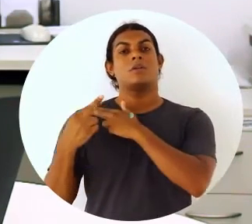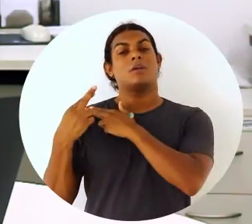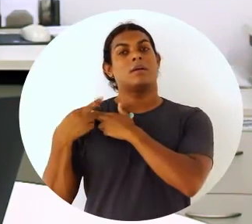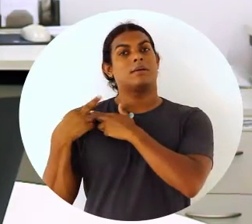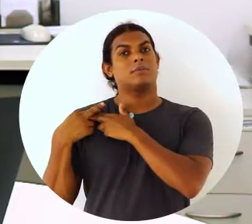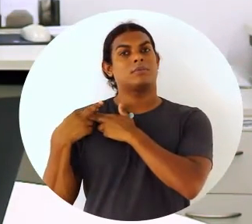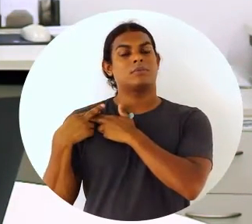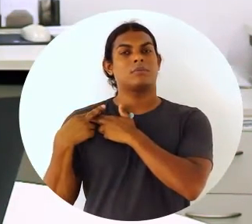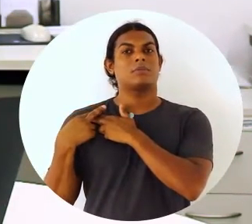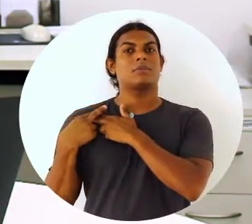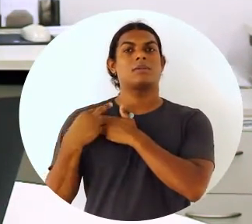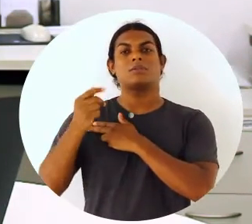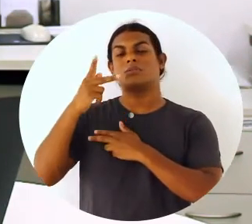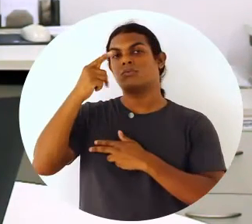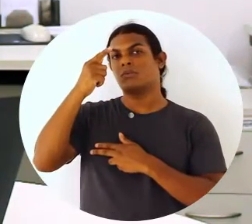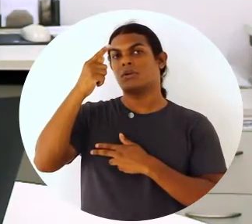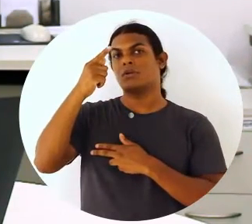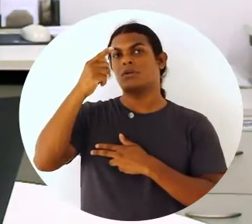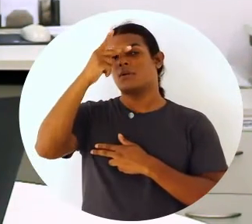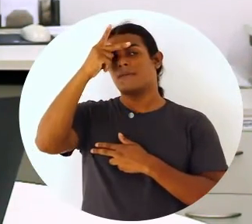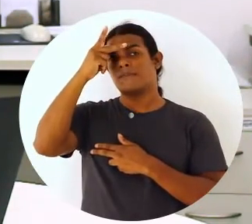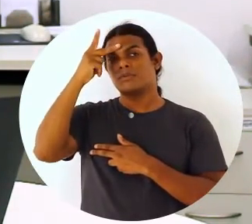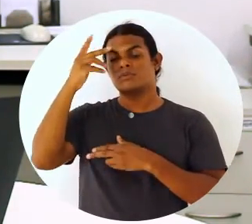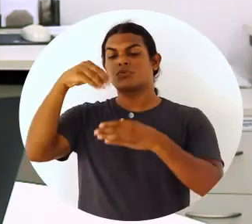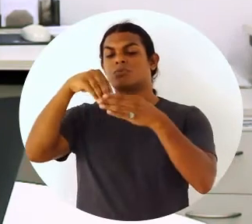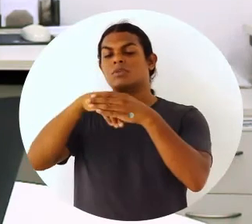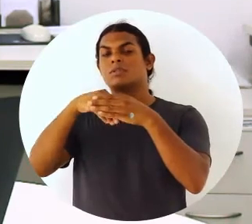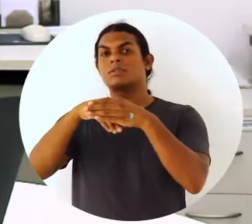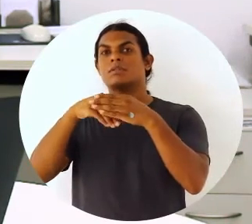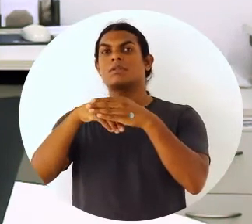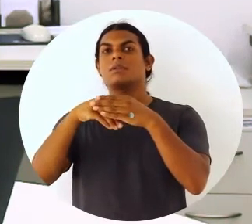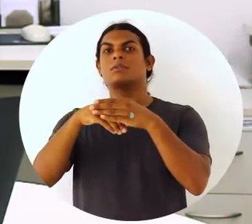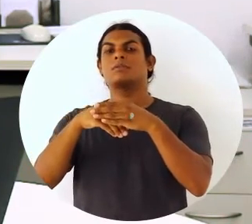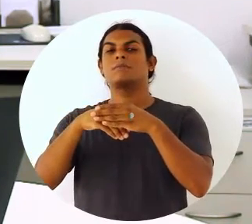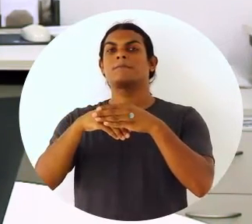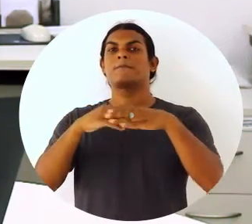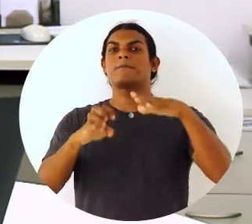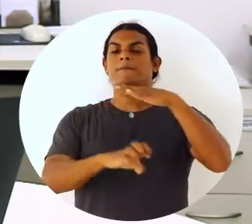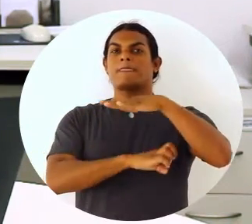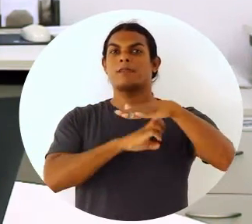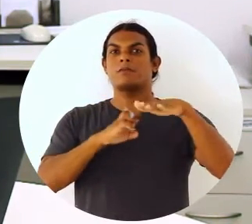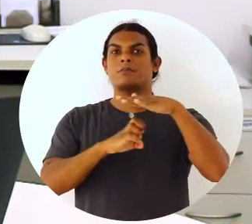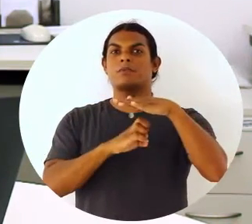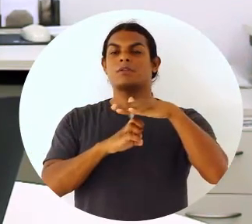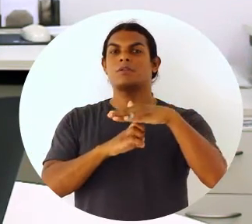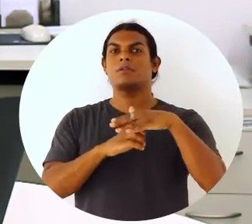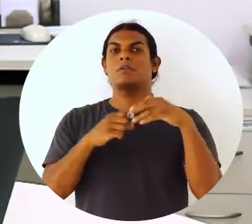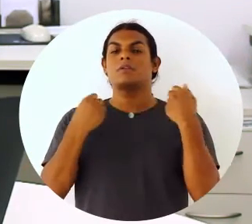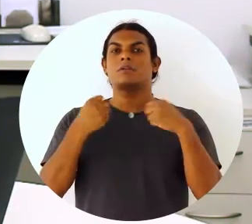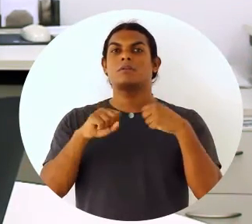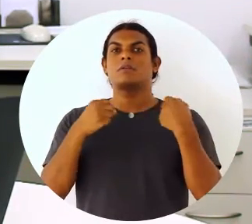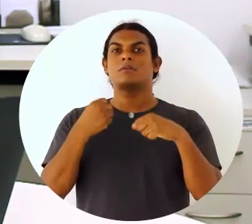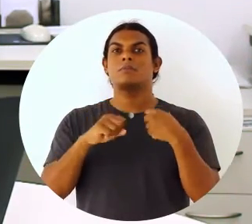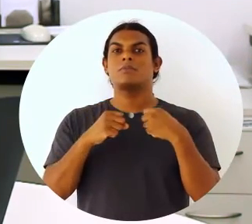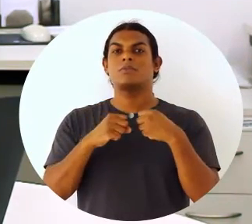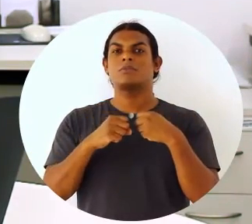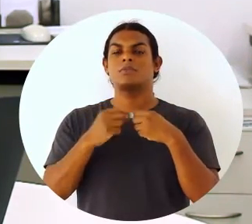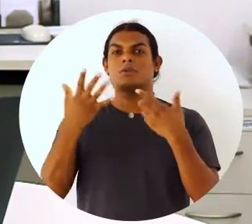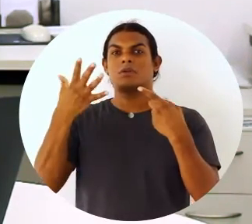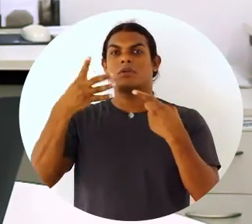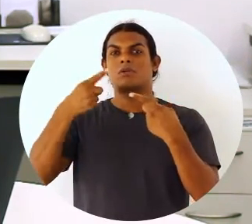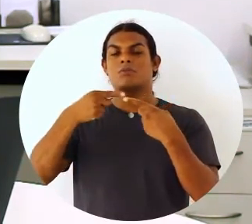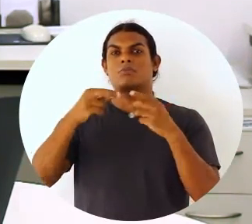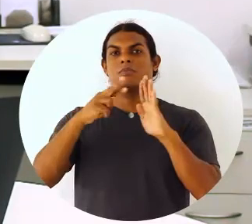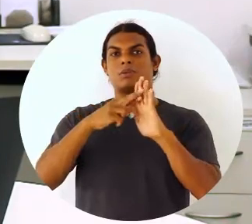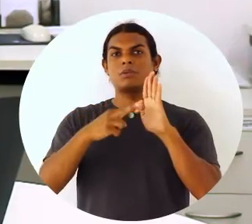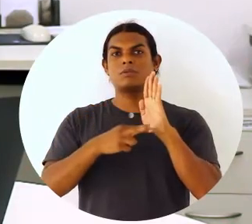indivíduo e como ele se porta dentro organização para que ele possa atender melhor as exigências que